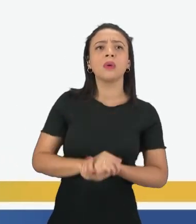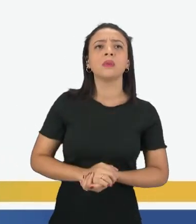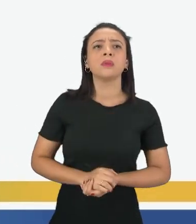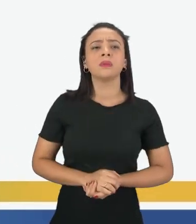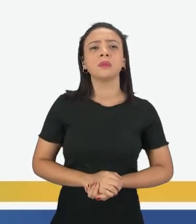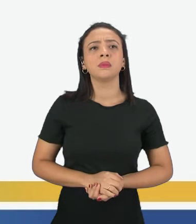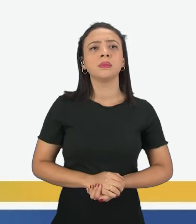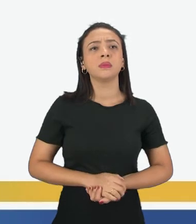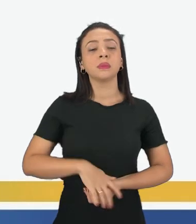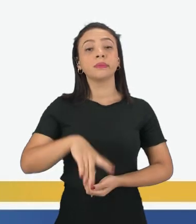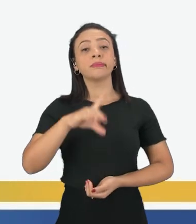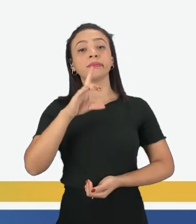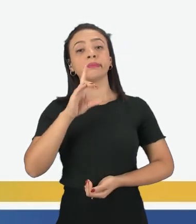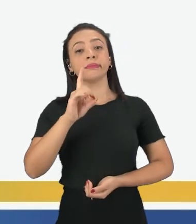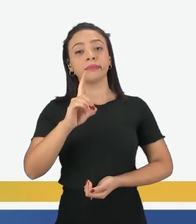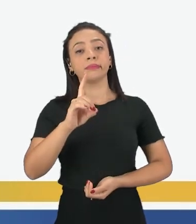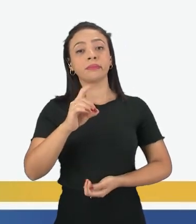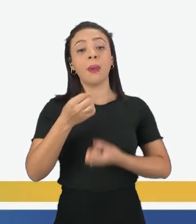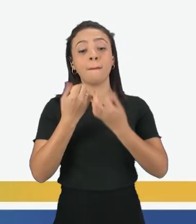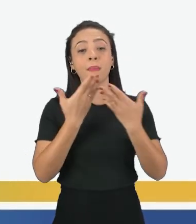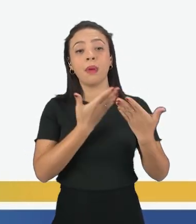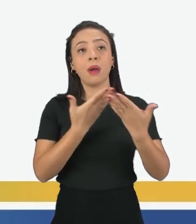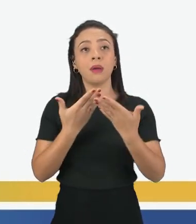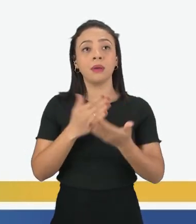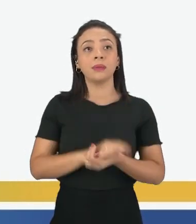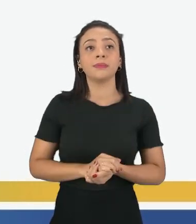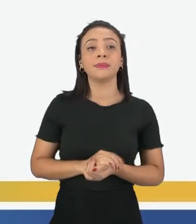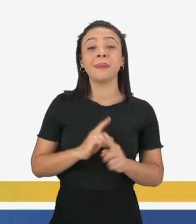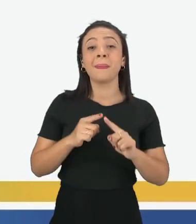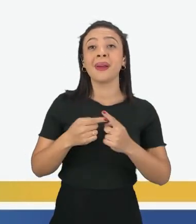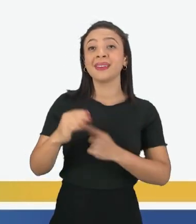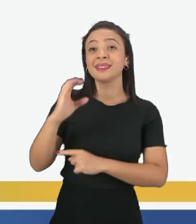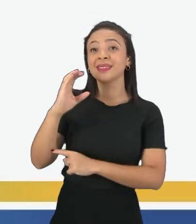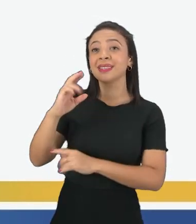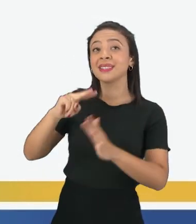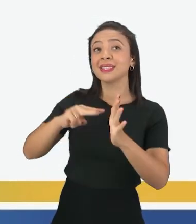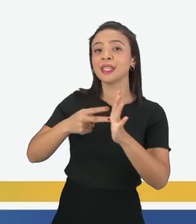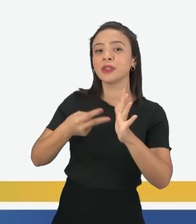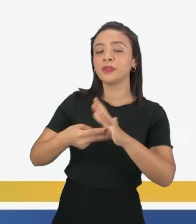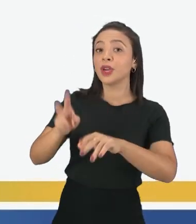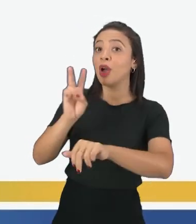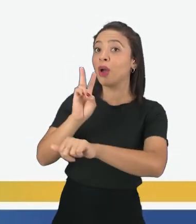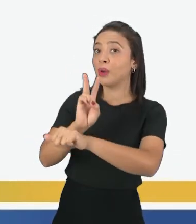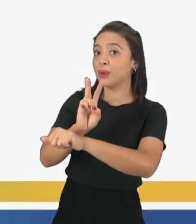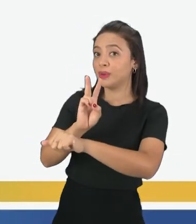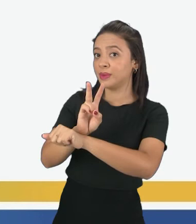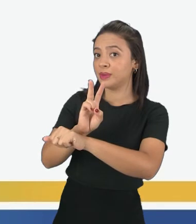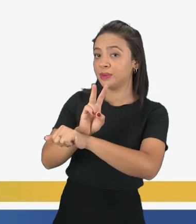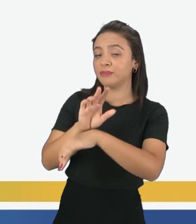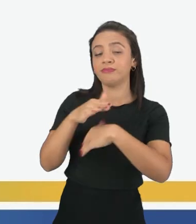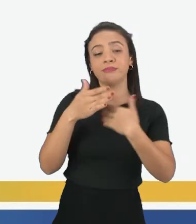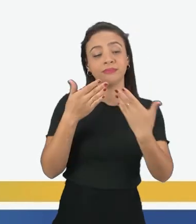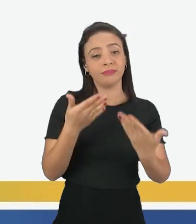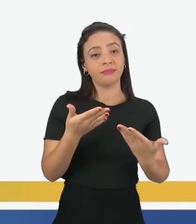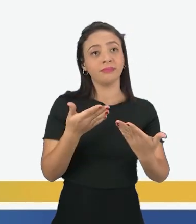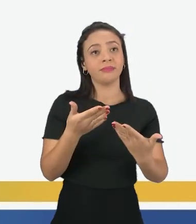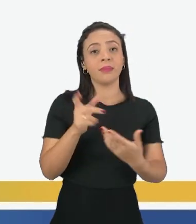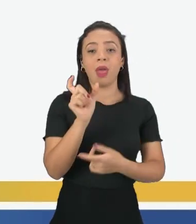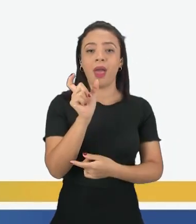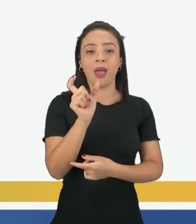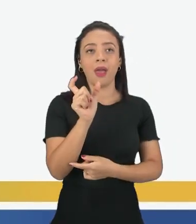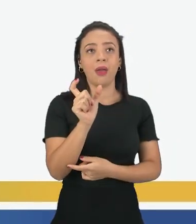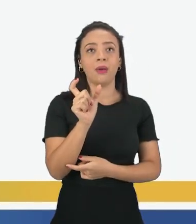Welcome. Seja bem-vindo. E take care é cuide-se. Então ela é uma